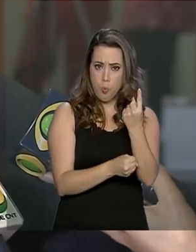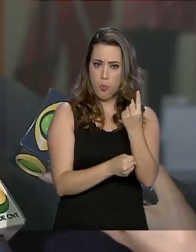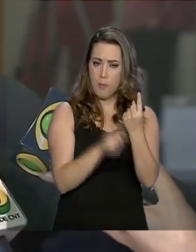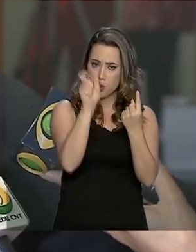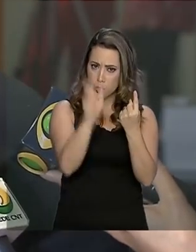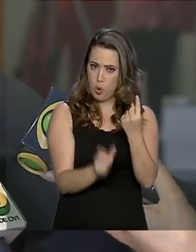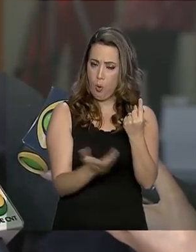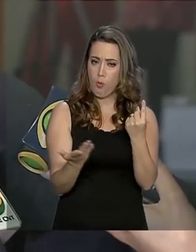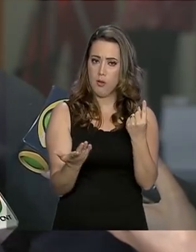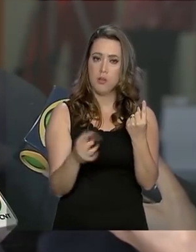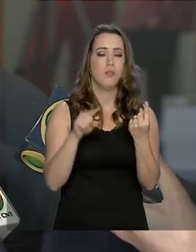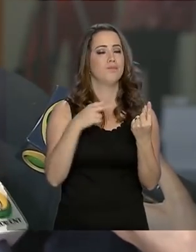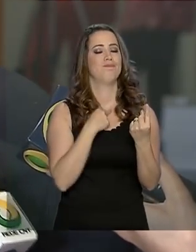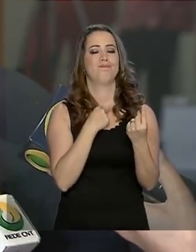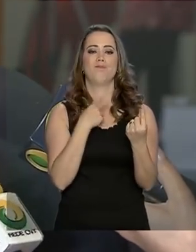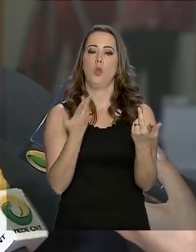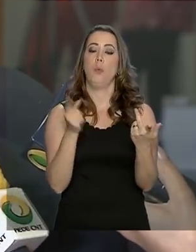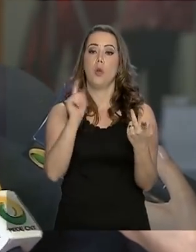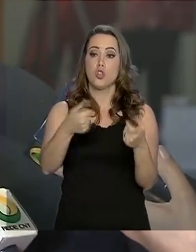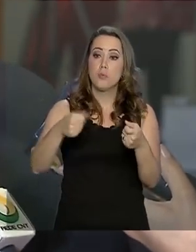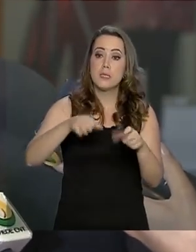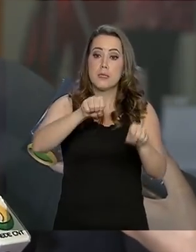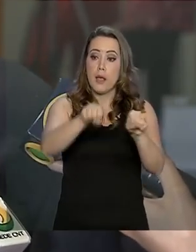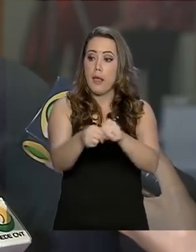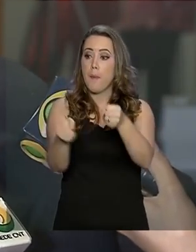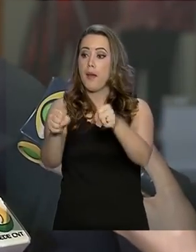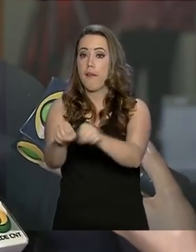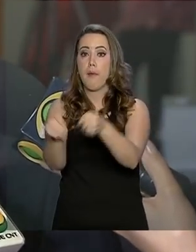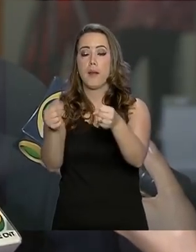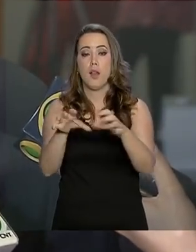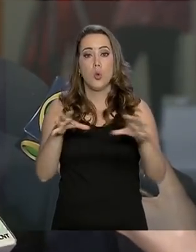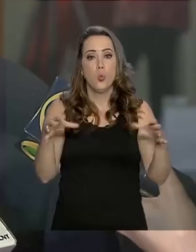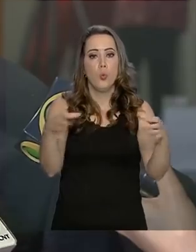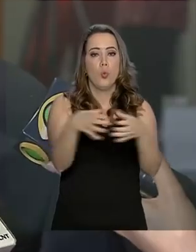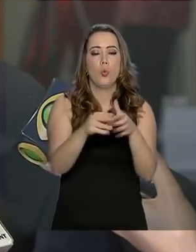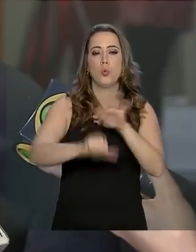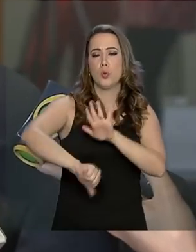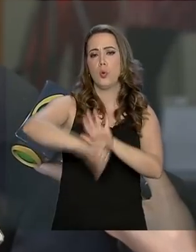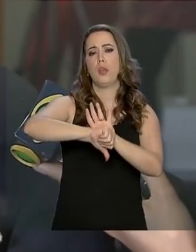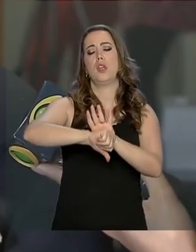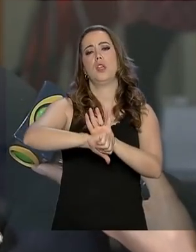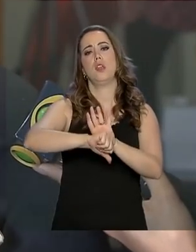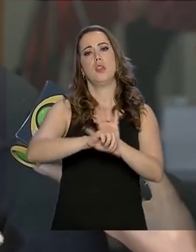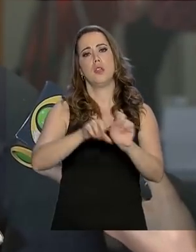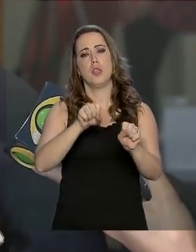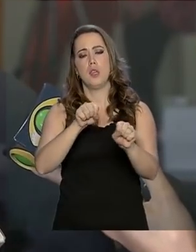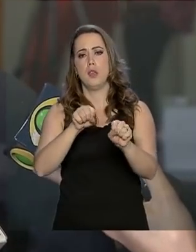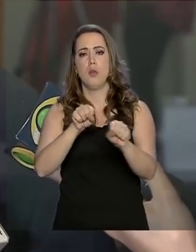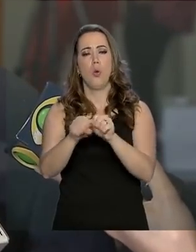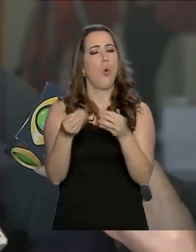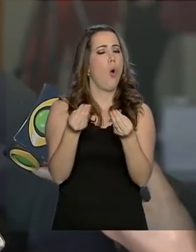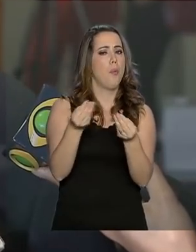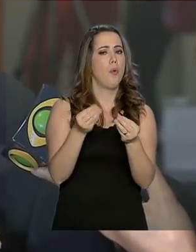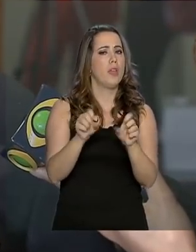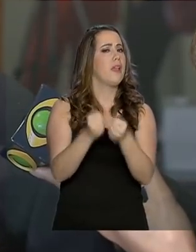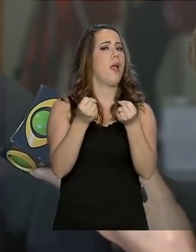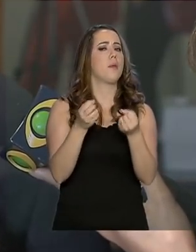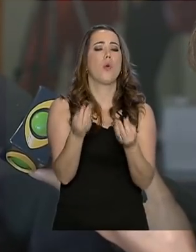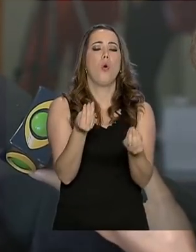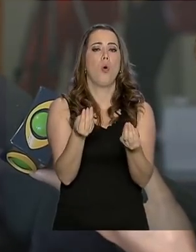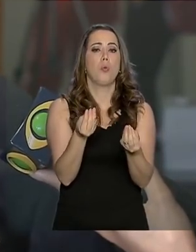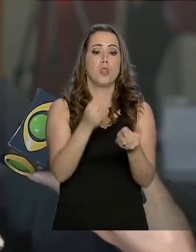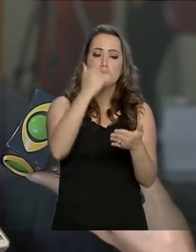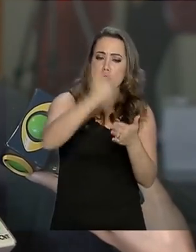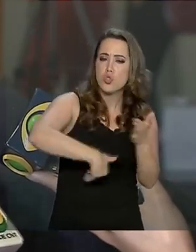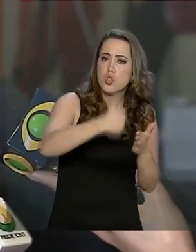gestor da organização criminosa. Você precisa desconstruir a sua estrutura e você desconstrói a sua estrutura com base,